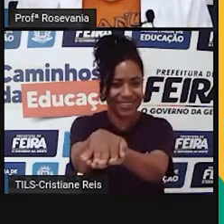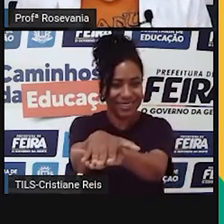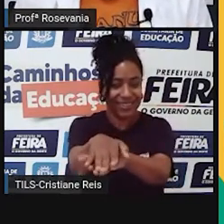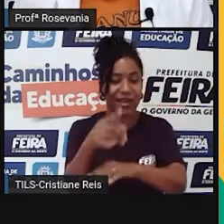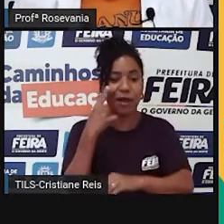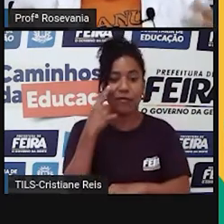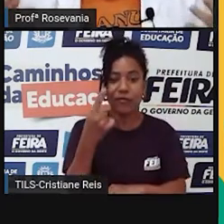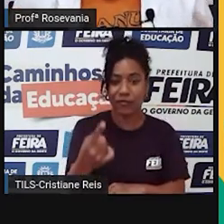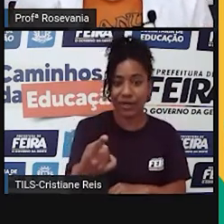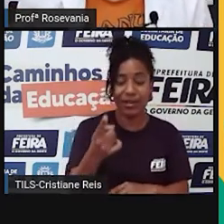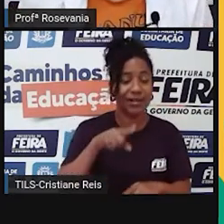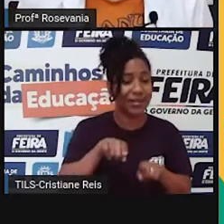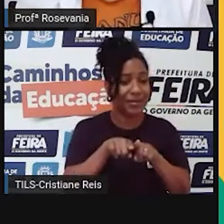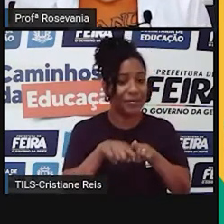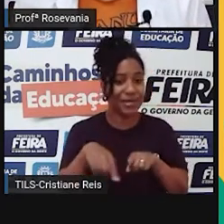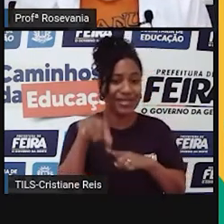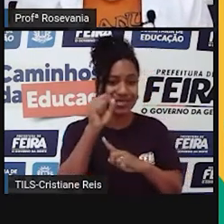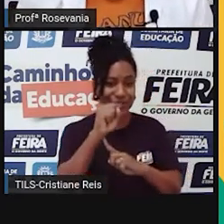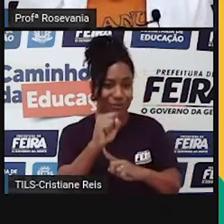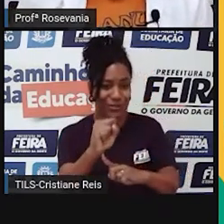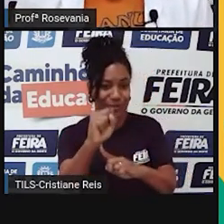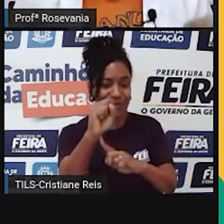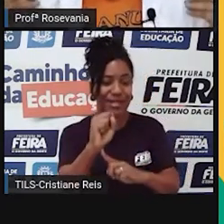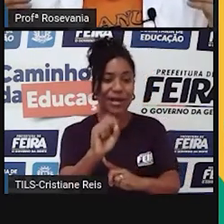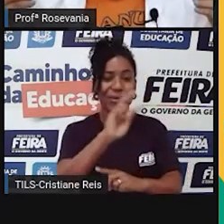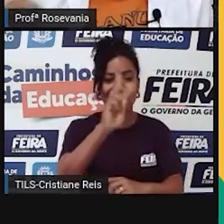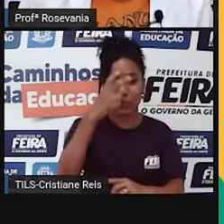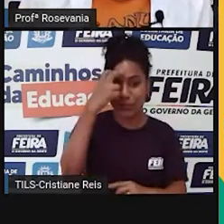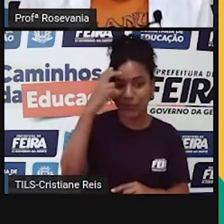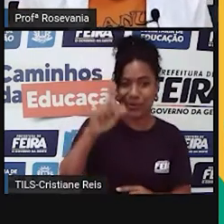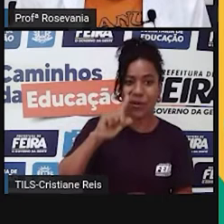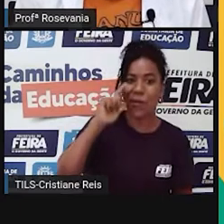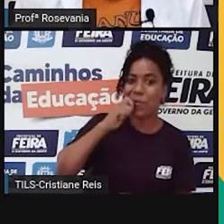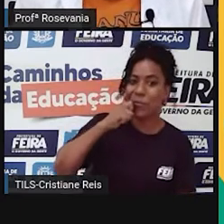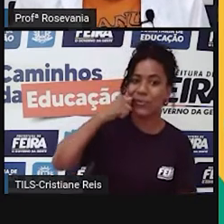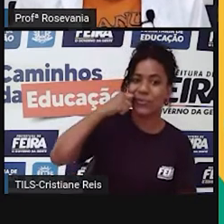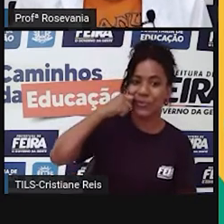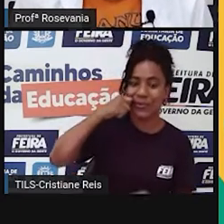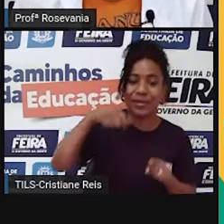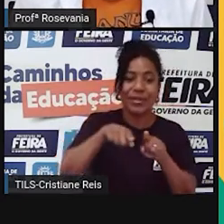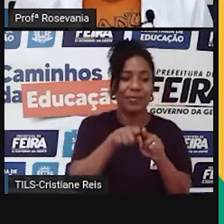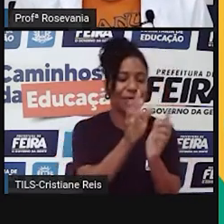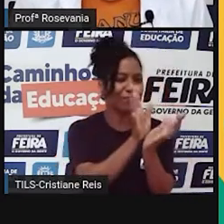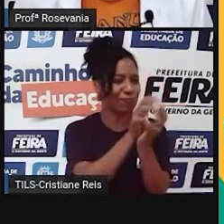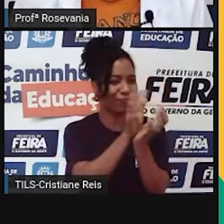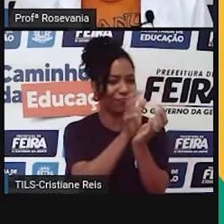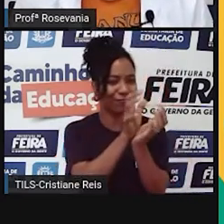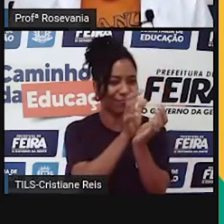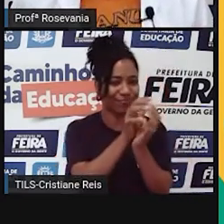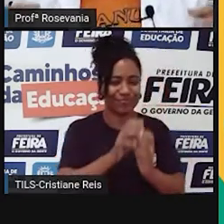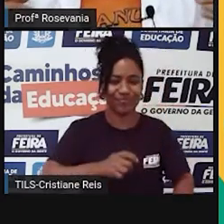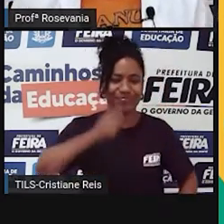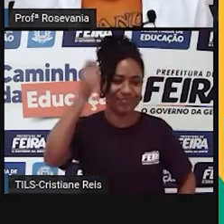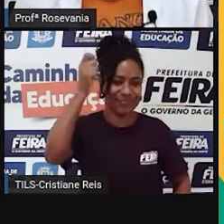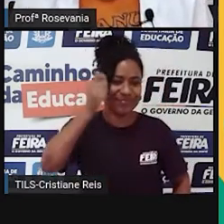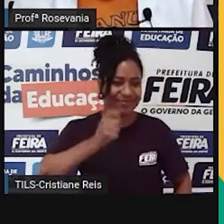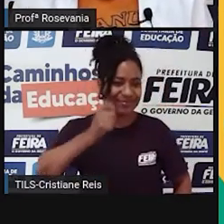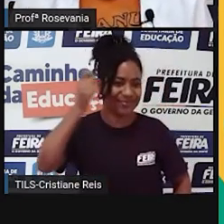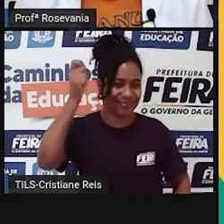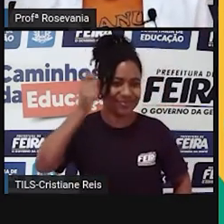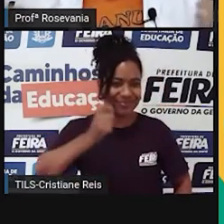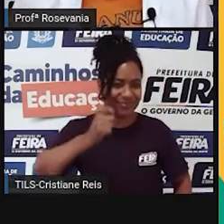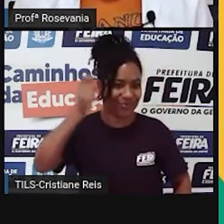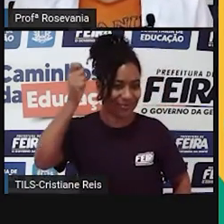Sergipe com a cultura do Caju, a gente tem Pernambuco com a questão do frevo, né, essa dança muito